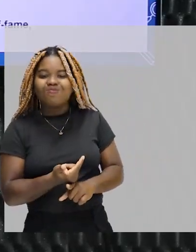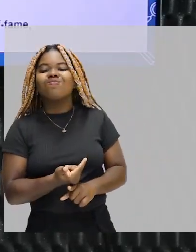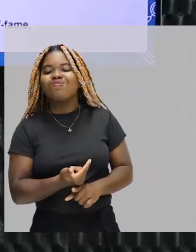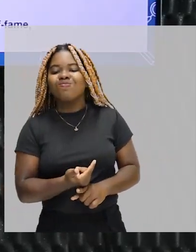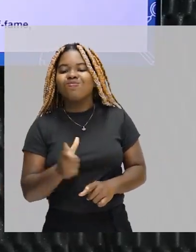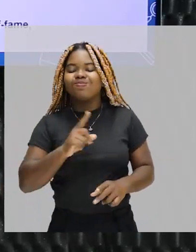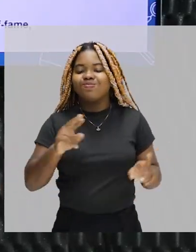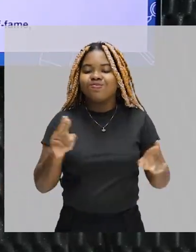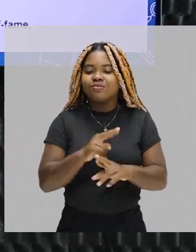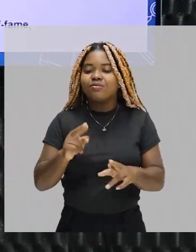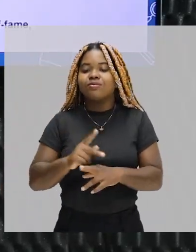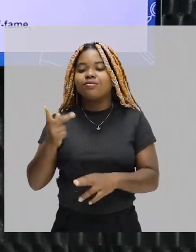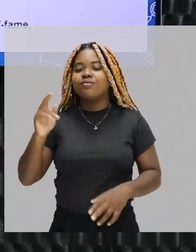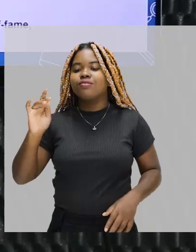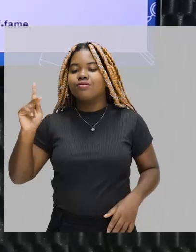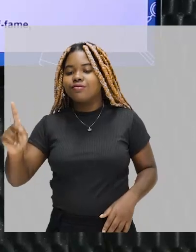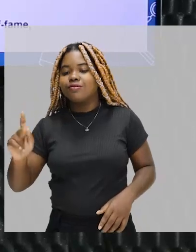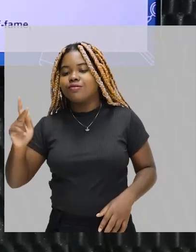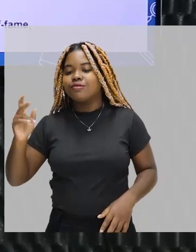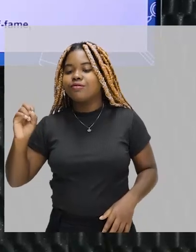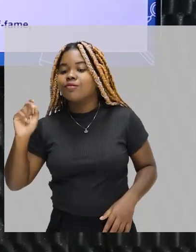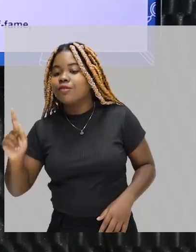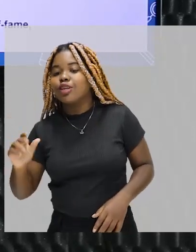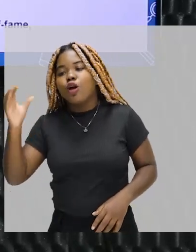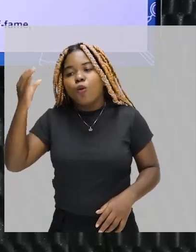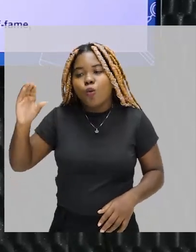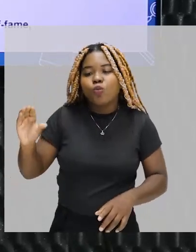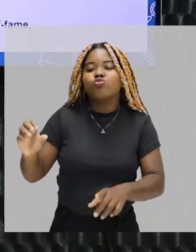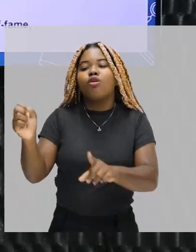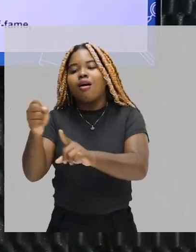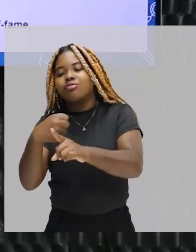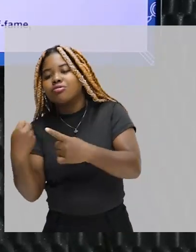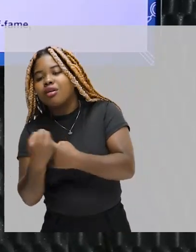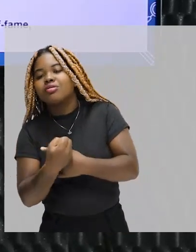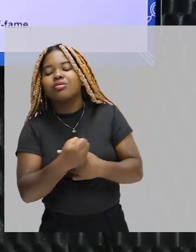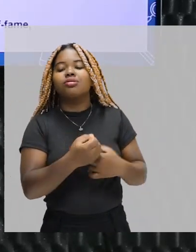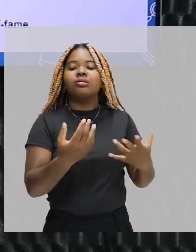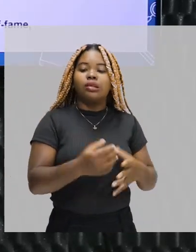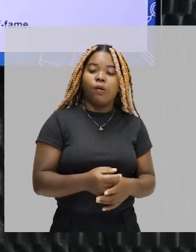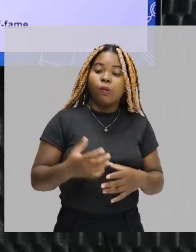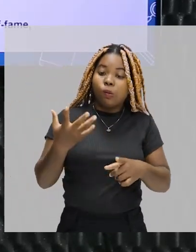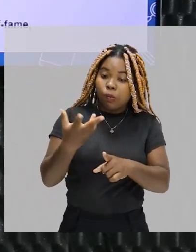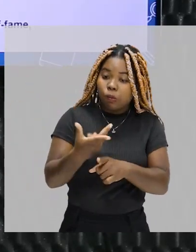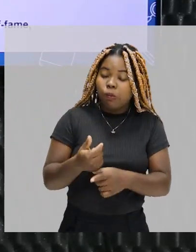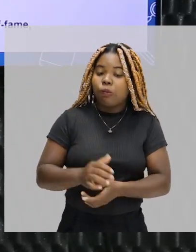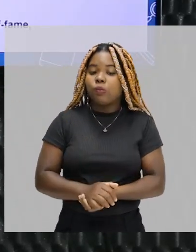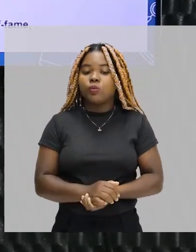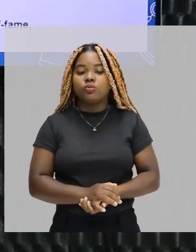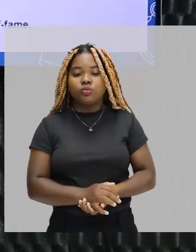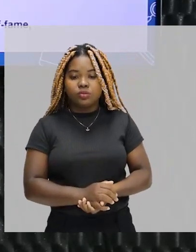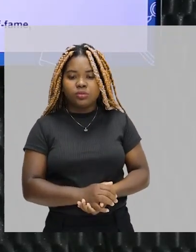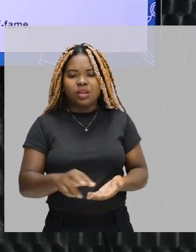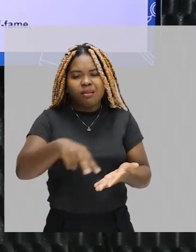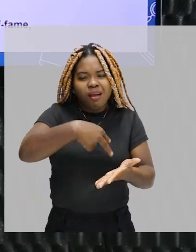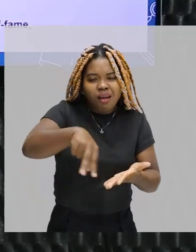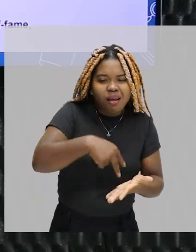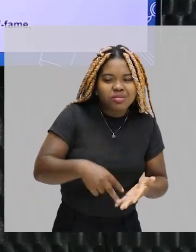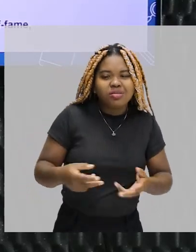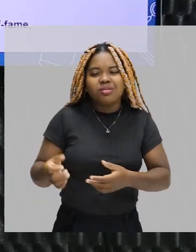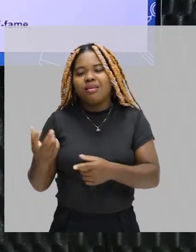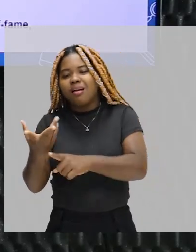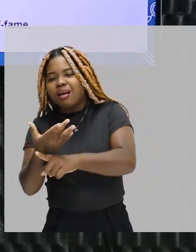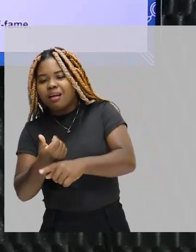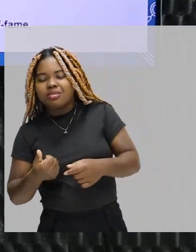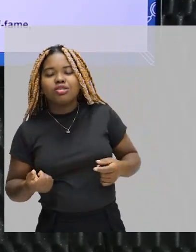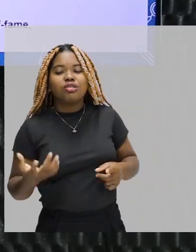-hop. E o hip-hop é um movimento cultural, social e artístico. Dança, artes visuais, música, elementos da